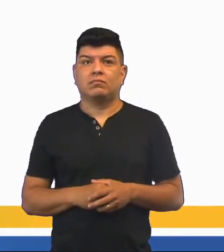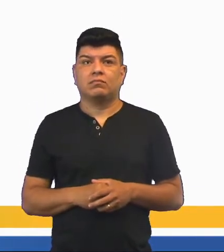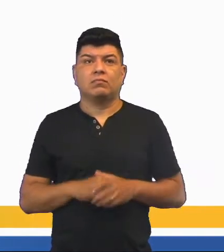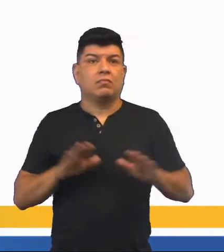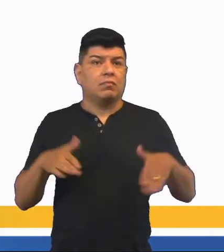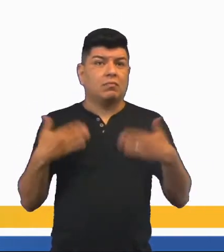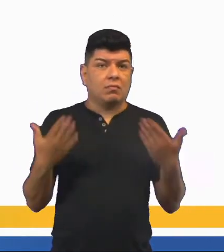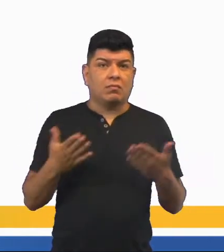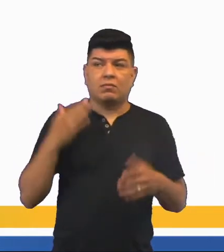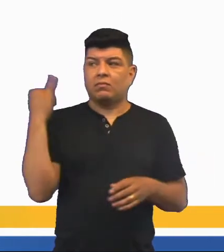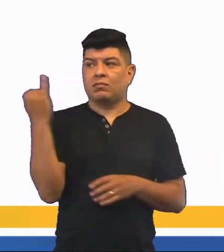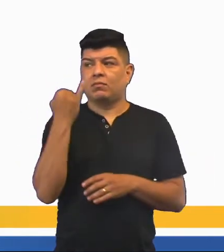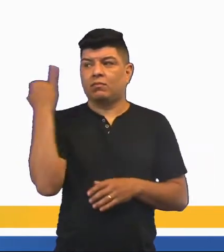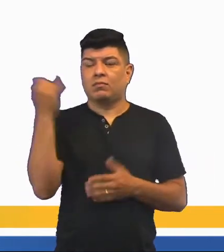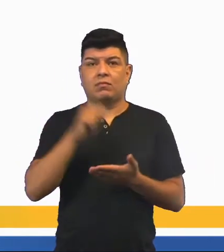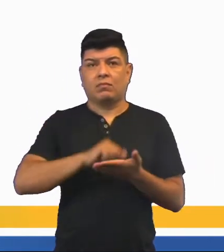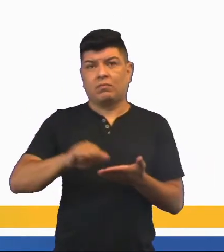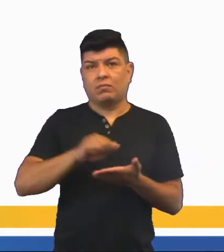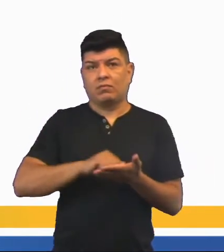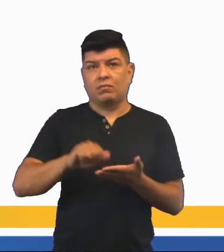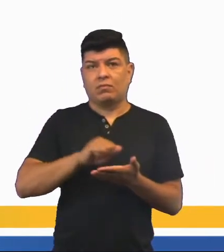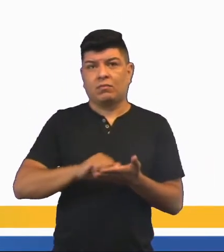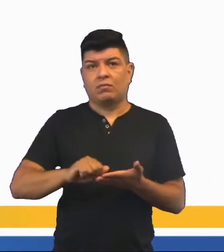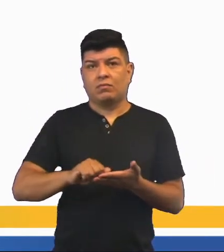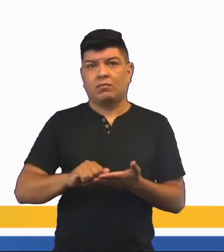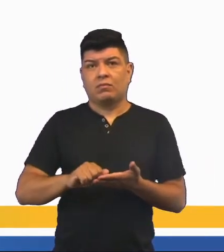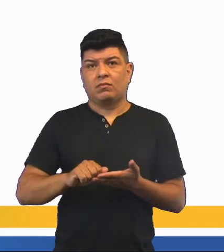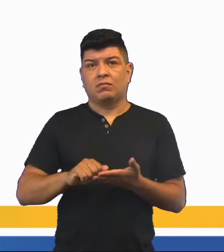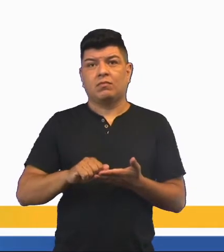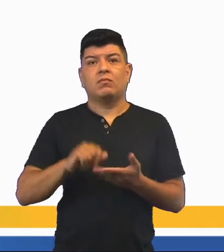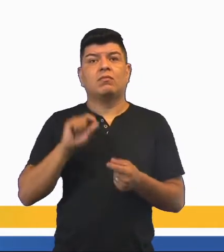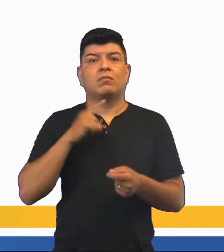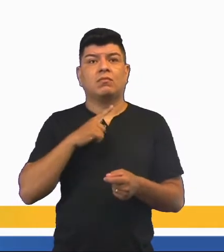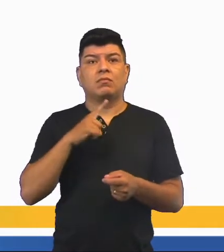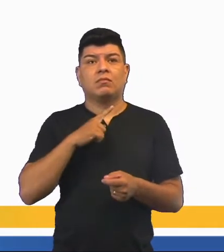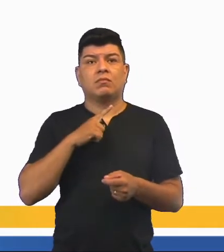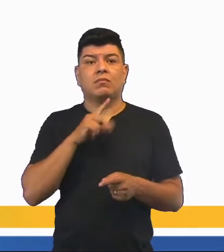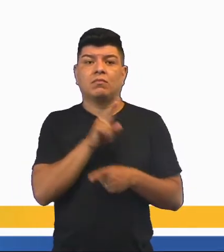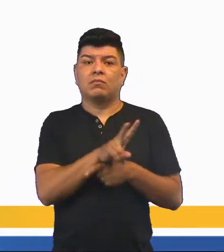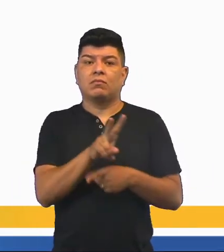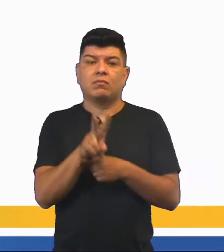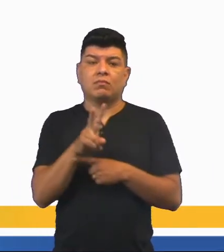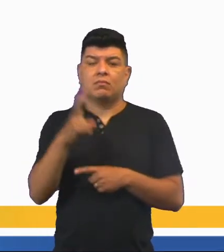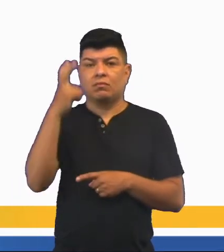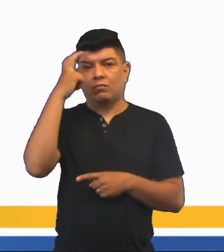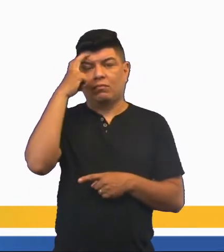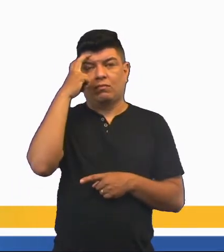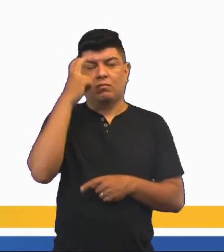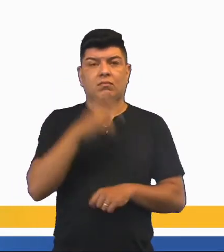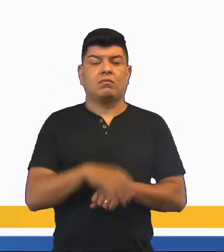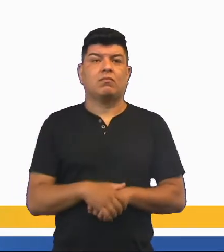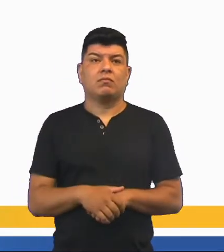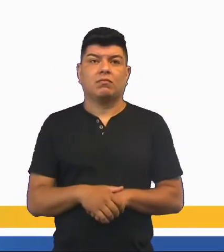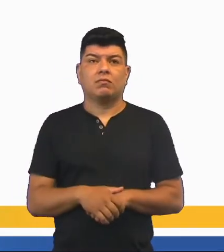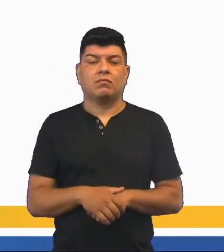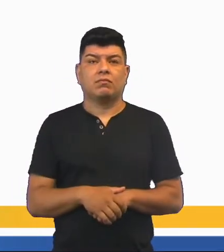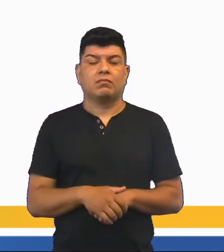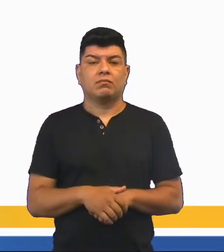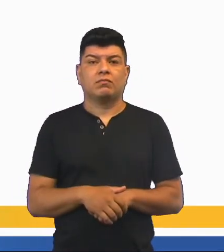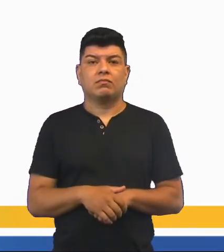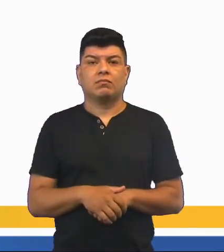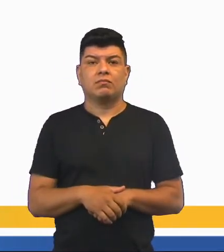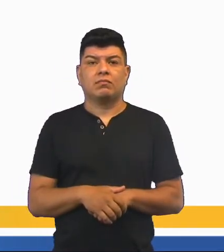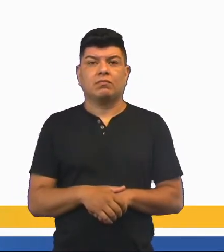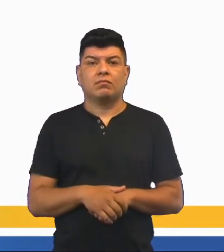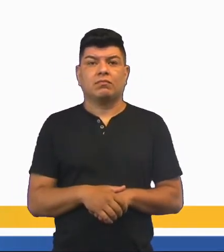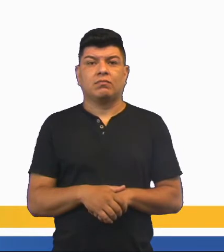Qual a importância da escrita, dos registros para serem preservada a cultura, né?